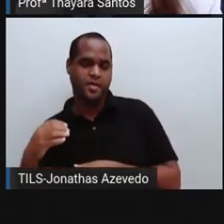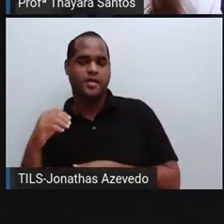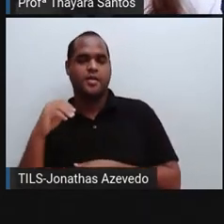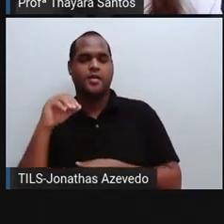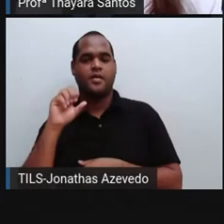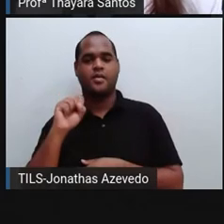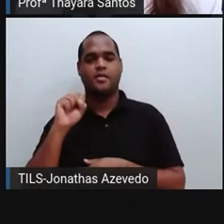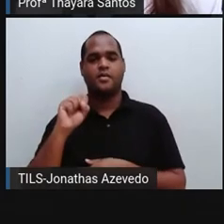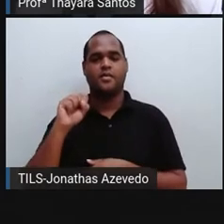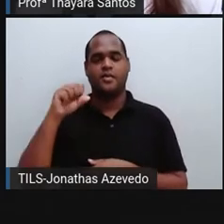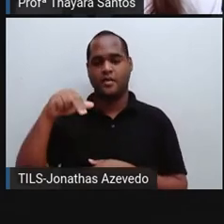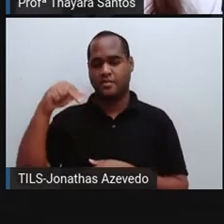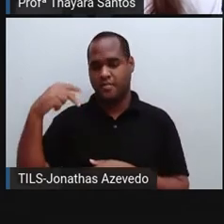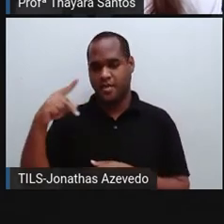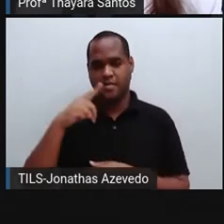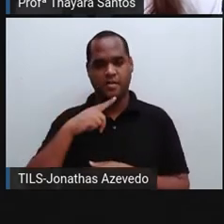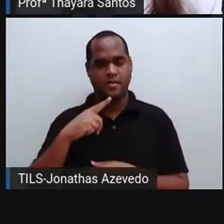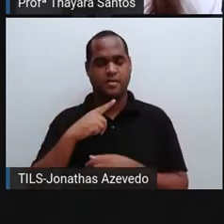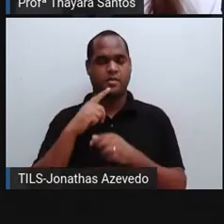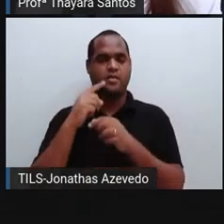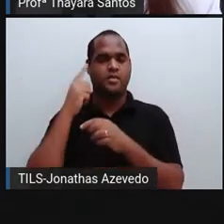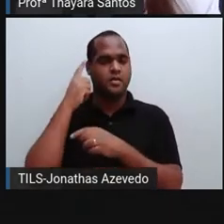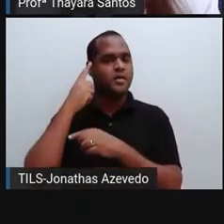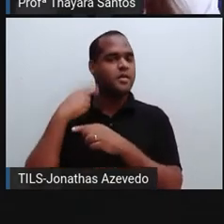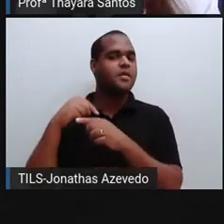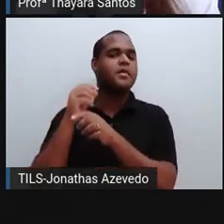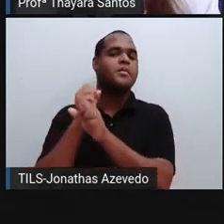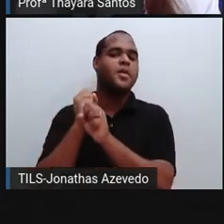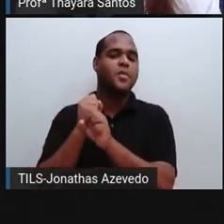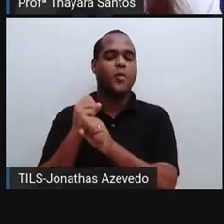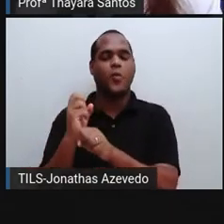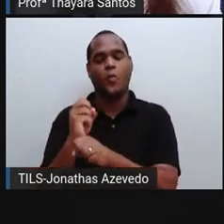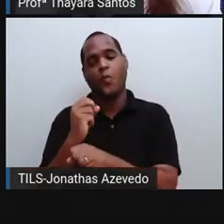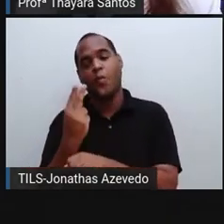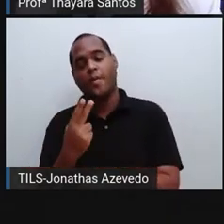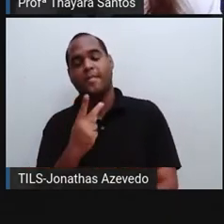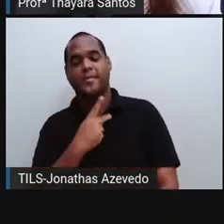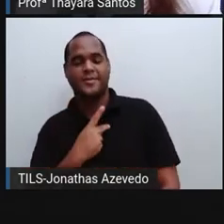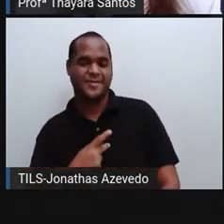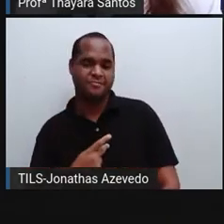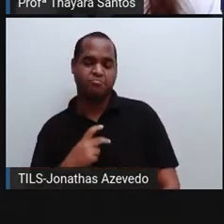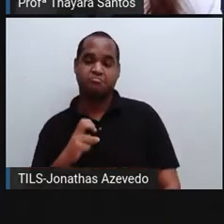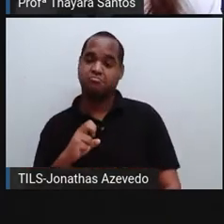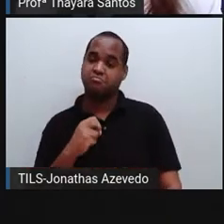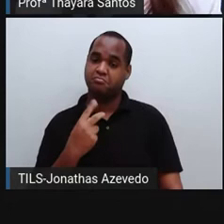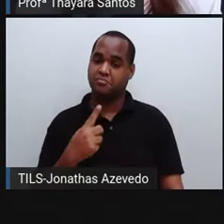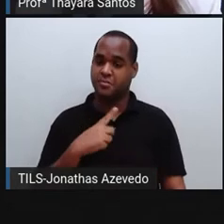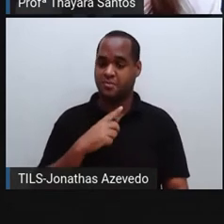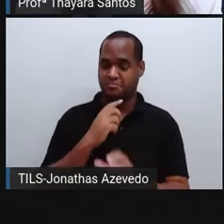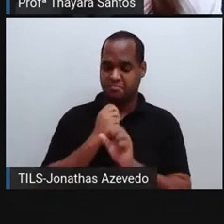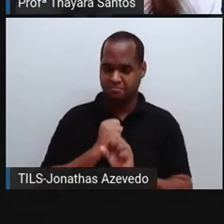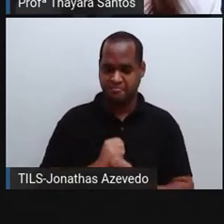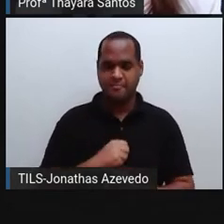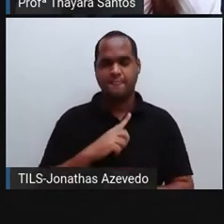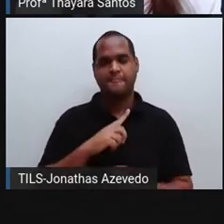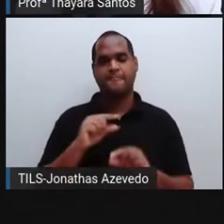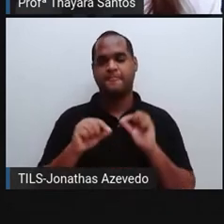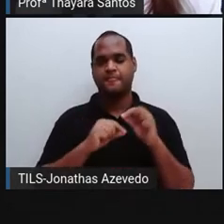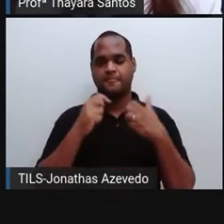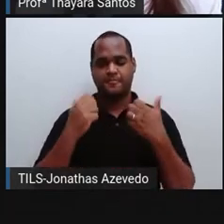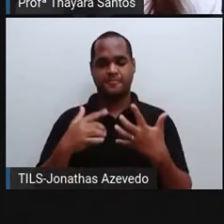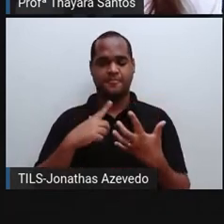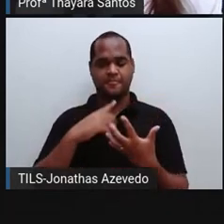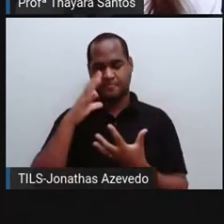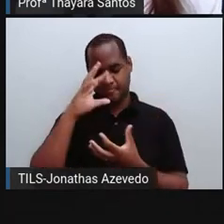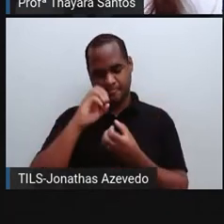dividido em sistema nervoso somático e sistema nervoso autônomo. O sistema nervoso somático, ele tem, ele